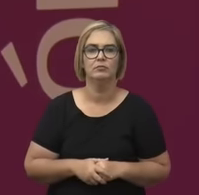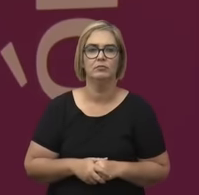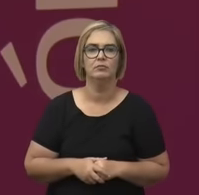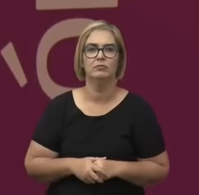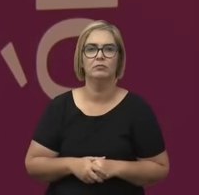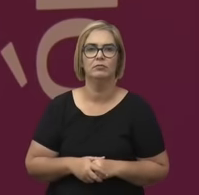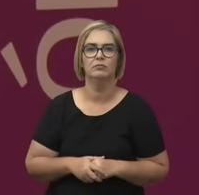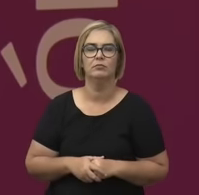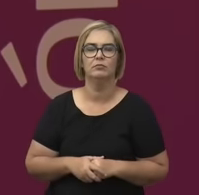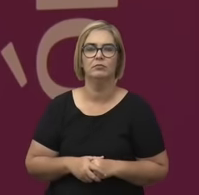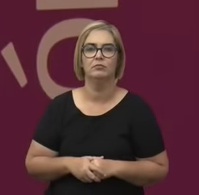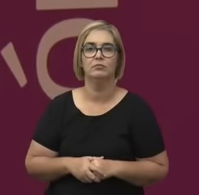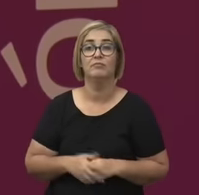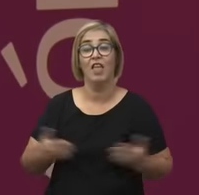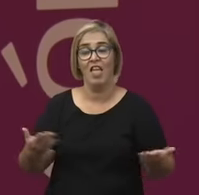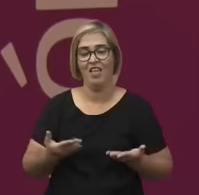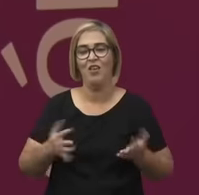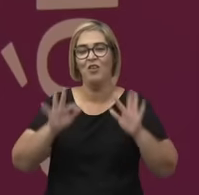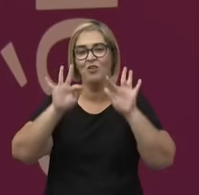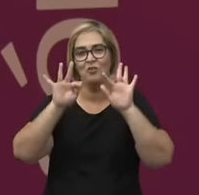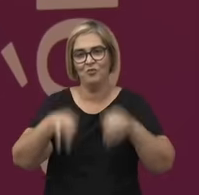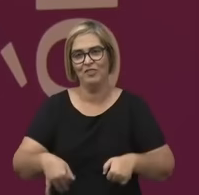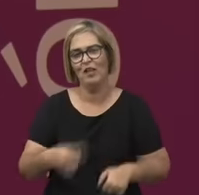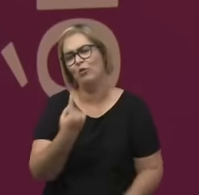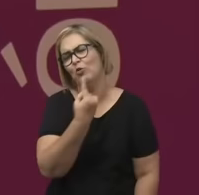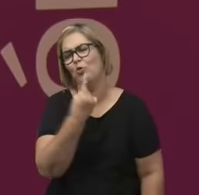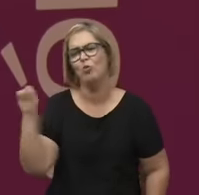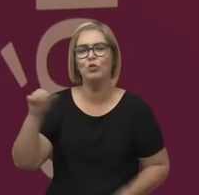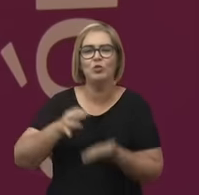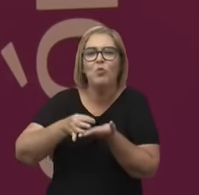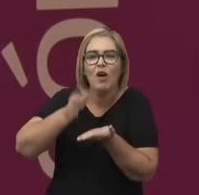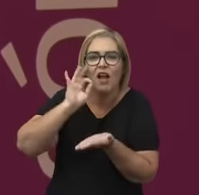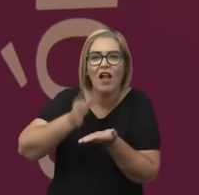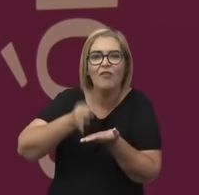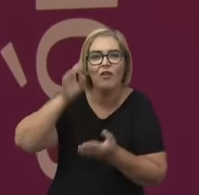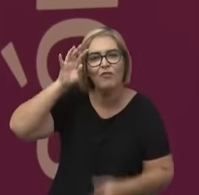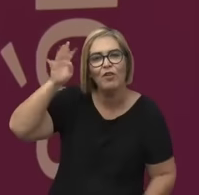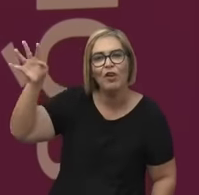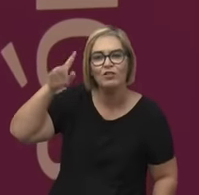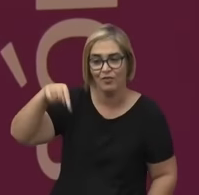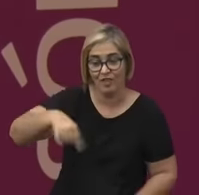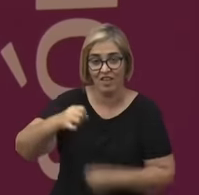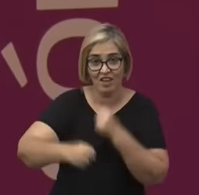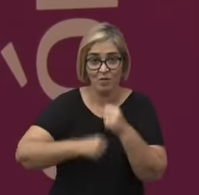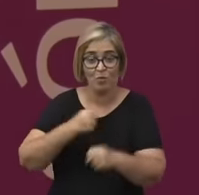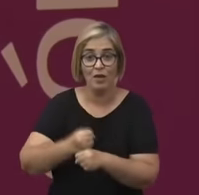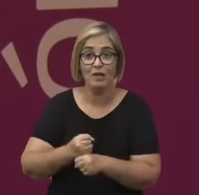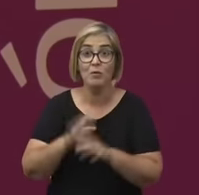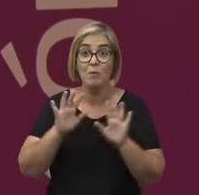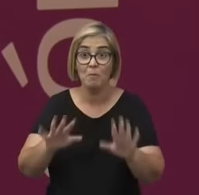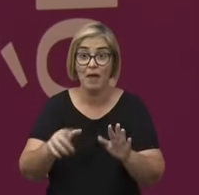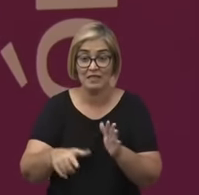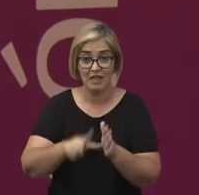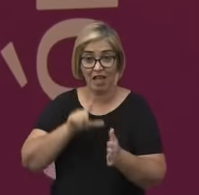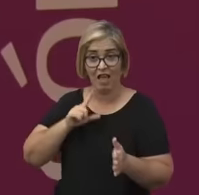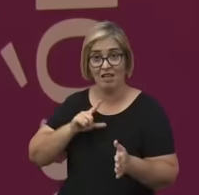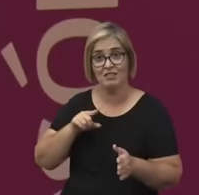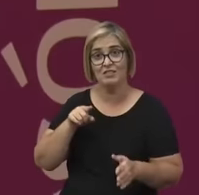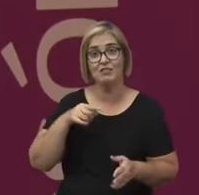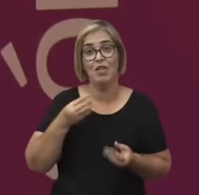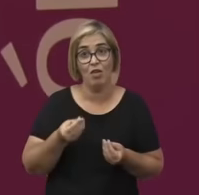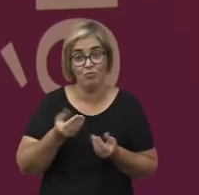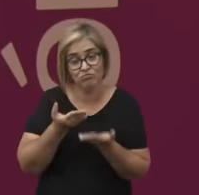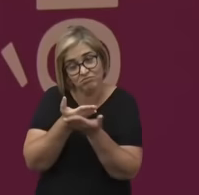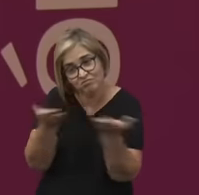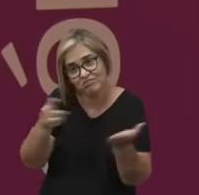Natácia, a gente chegou ao final do último Café Filosófico desse ano, mas antes de eu terminar aqui, vou te passar a palavra novamente, caso